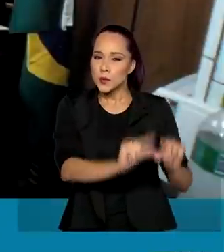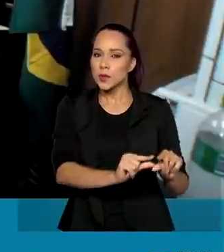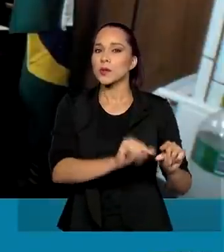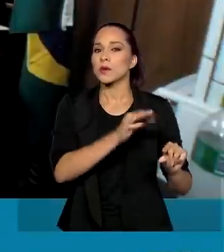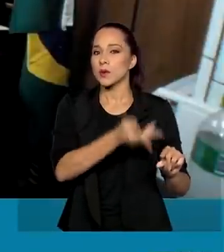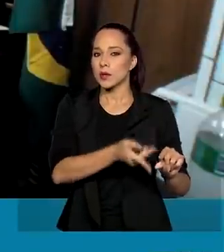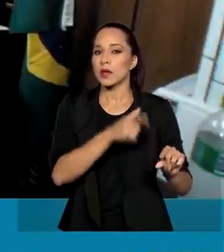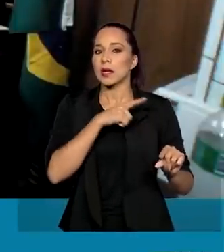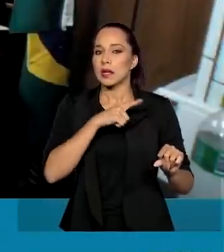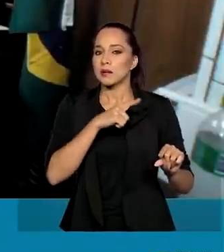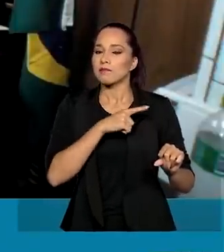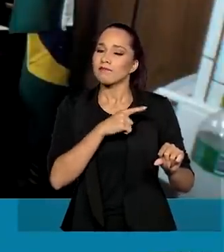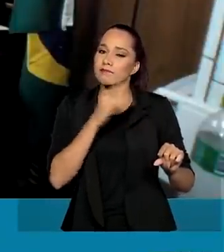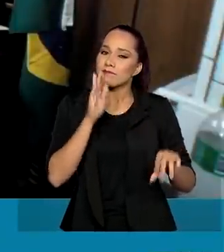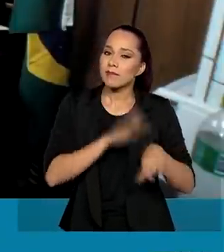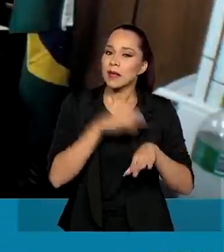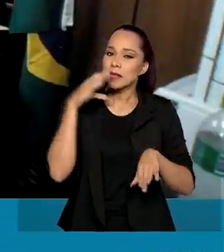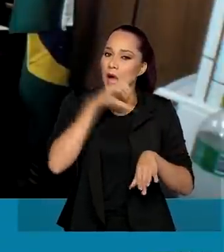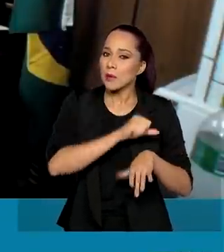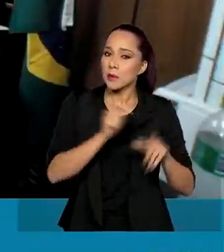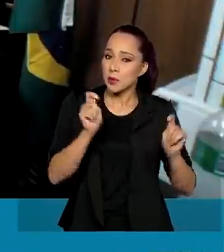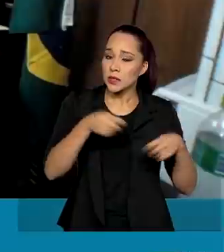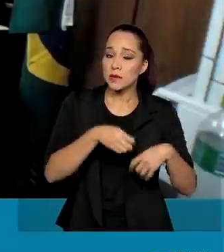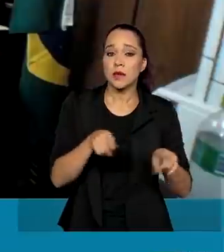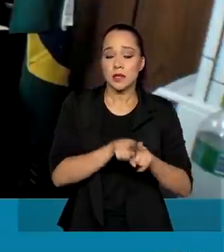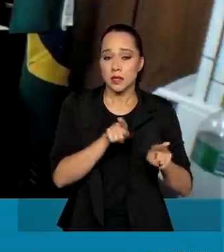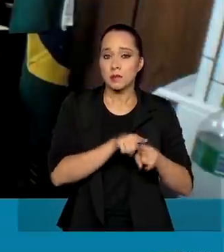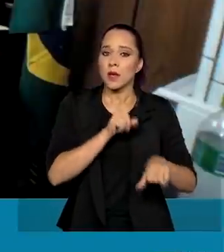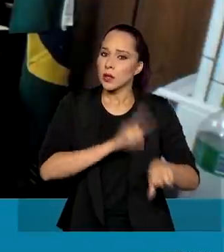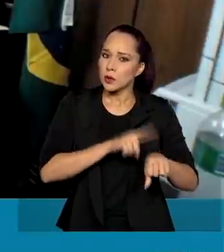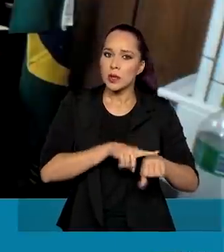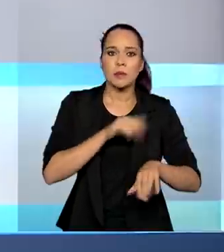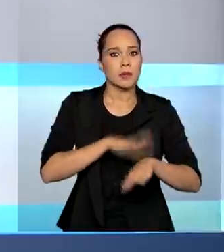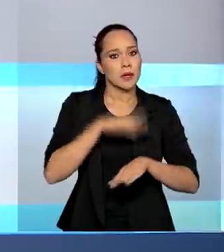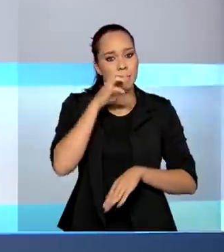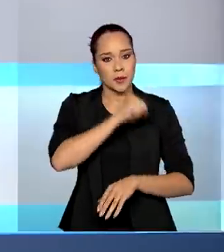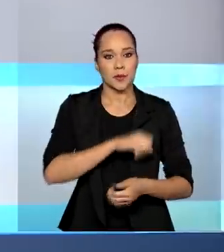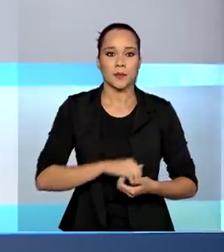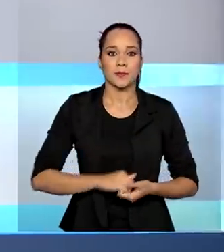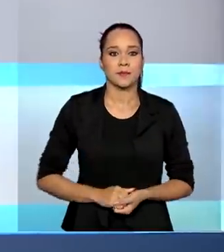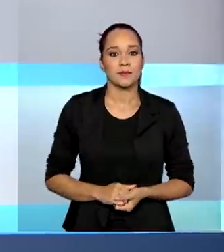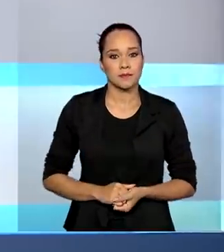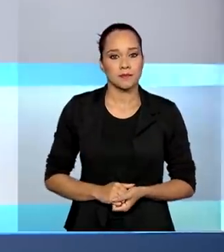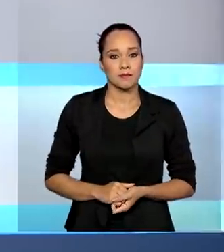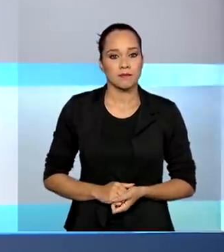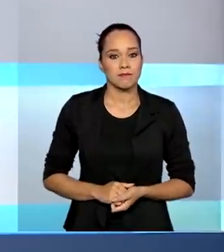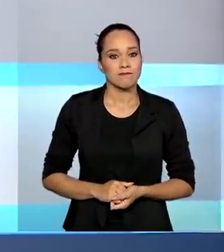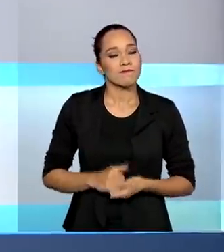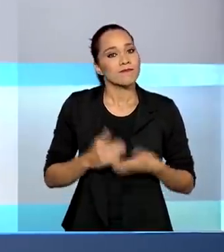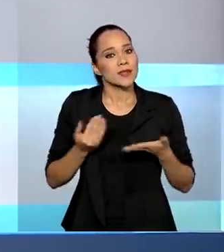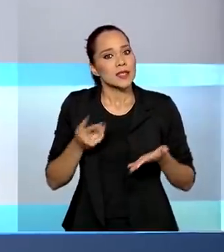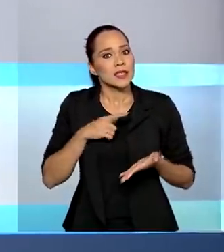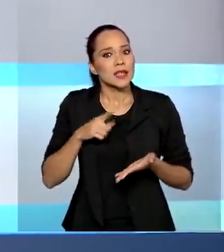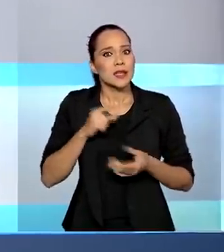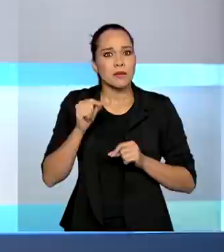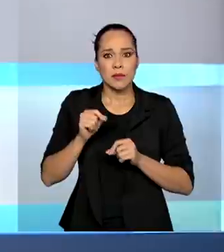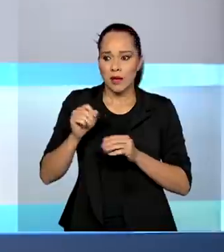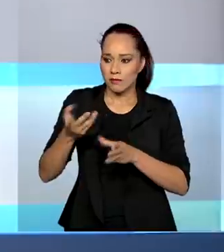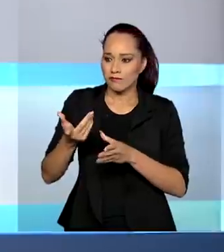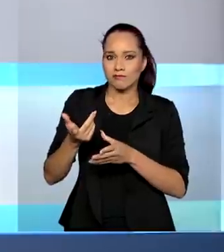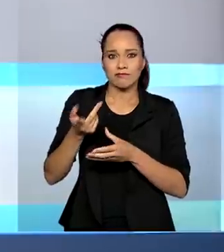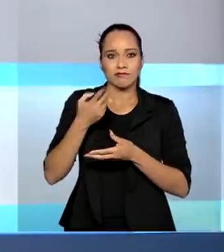na máxima velocidade possível e no menor tempo possível. Quem nunca teve uma encomenda que